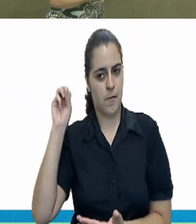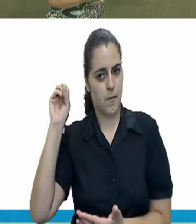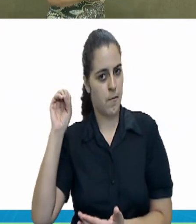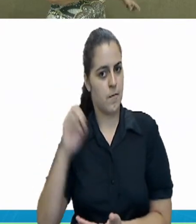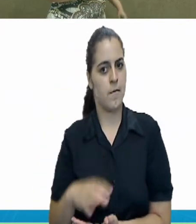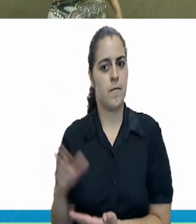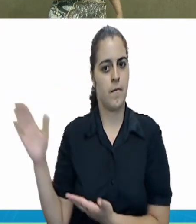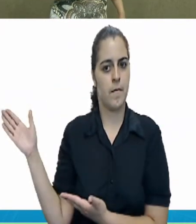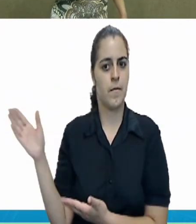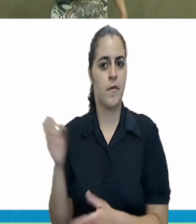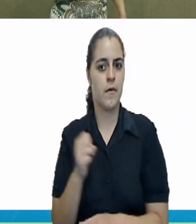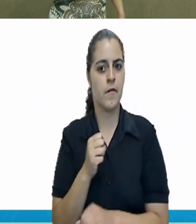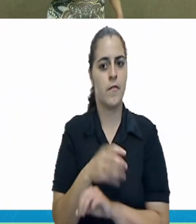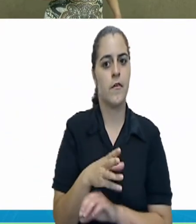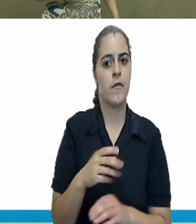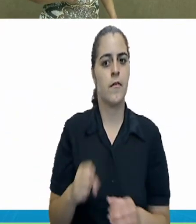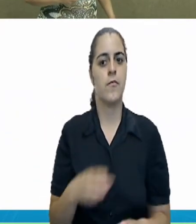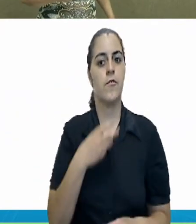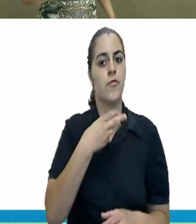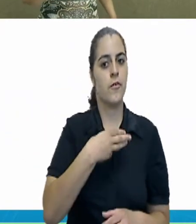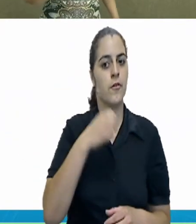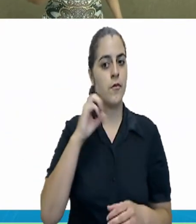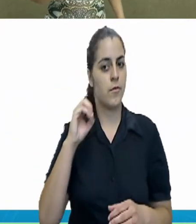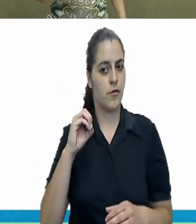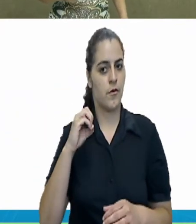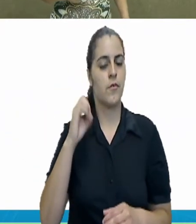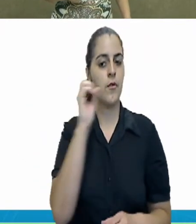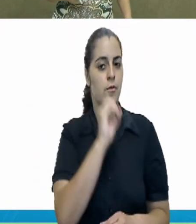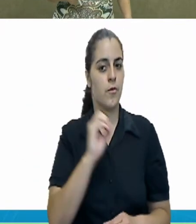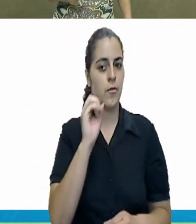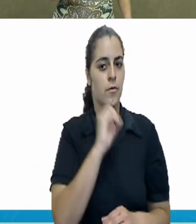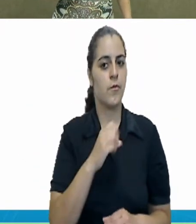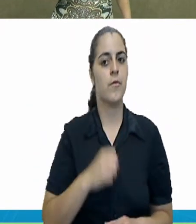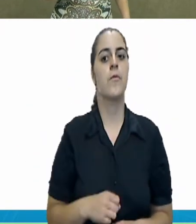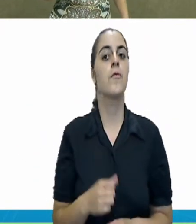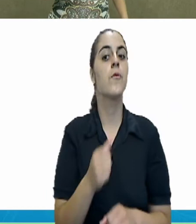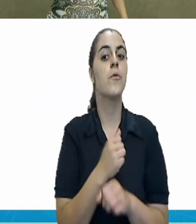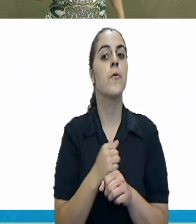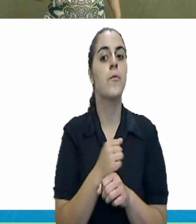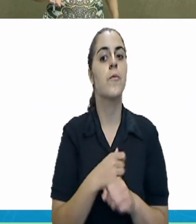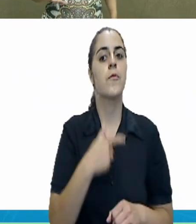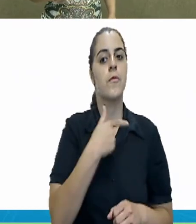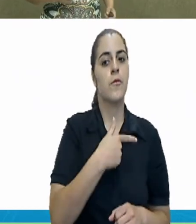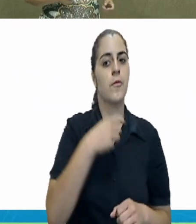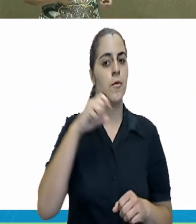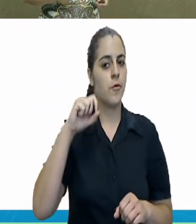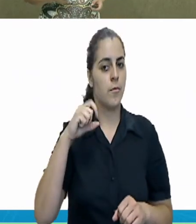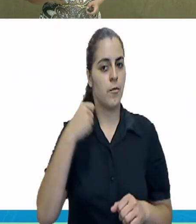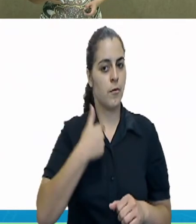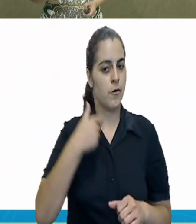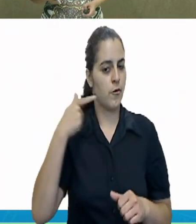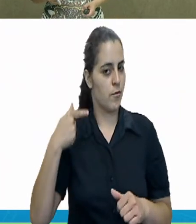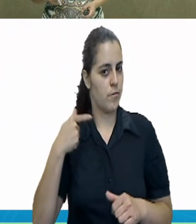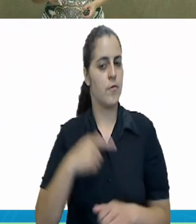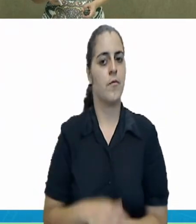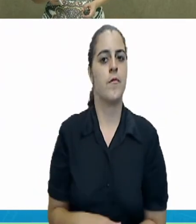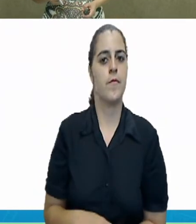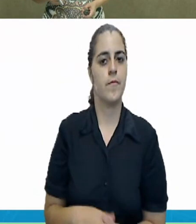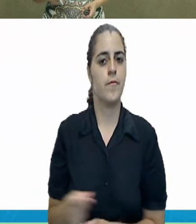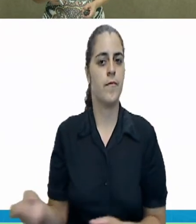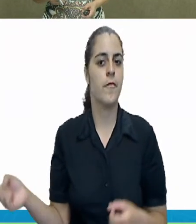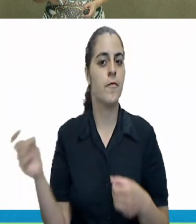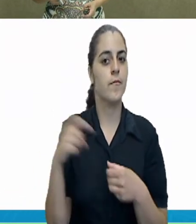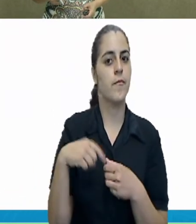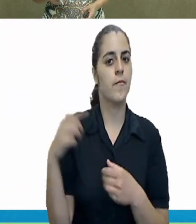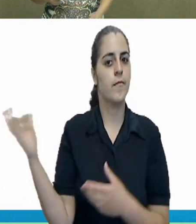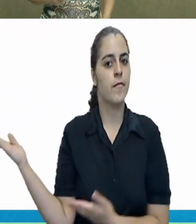acesso em 30 de outubro de 2017. Então, voltar